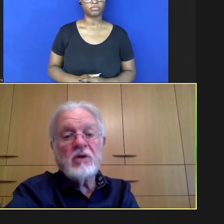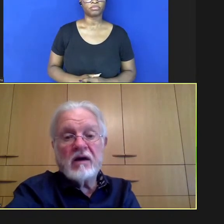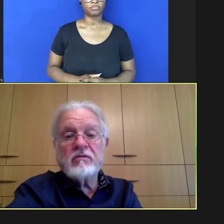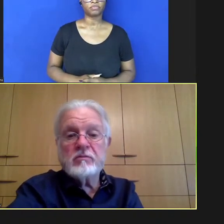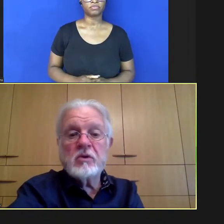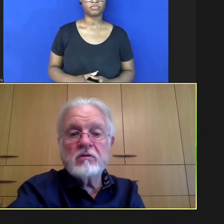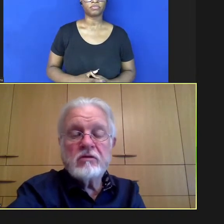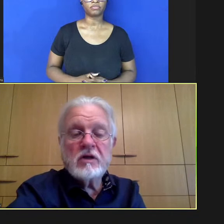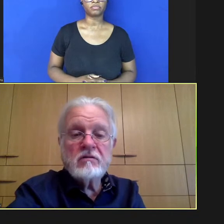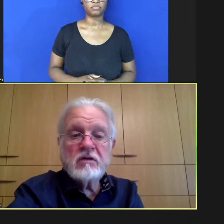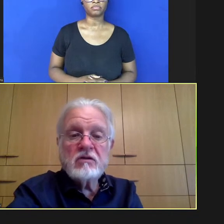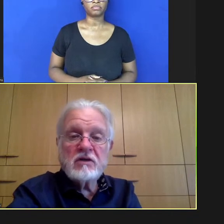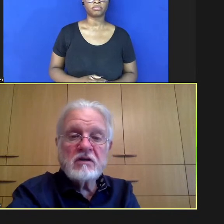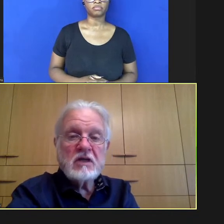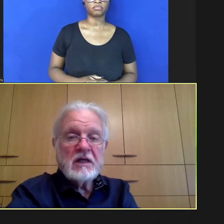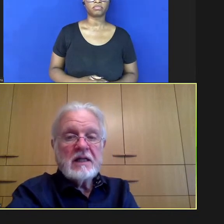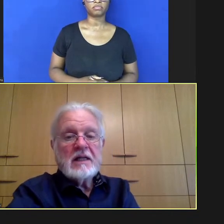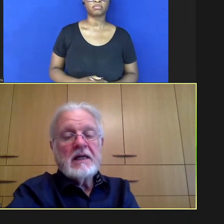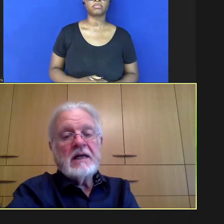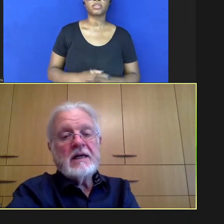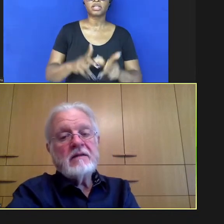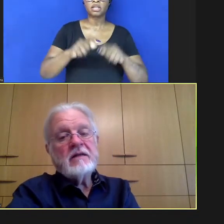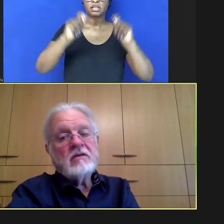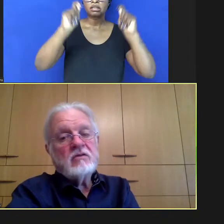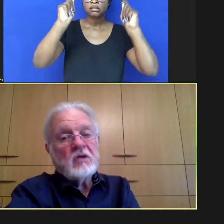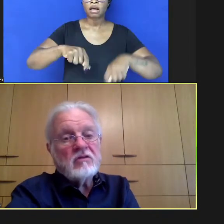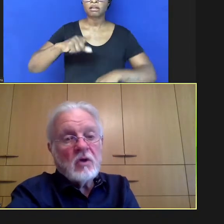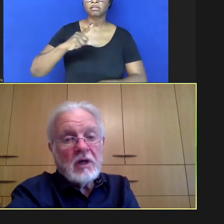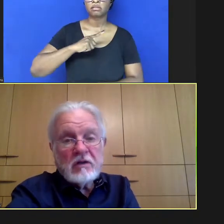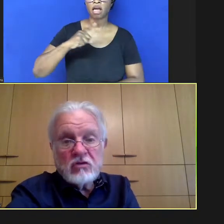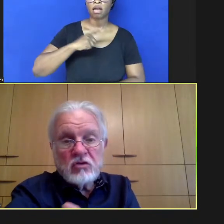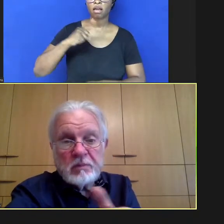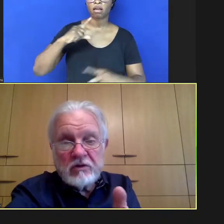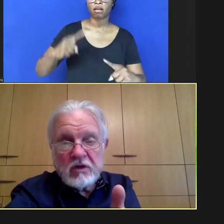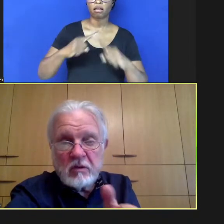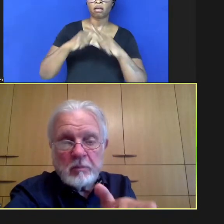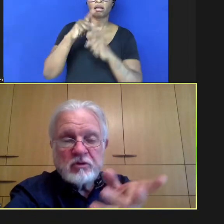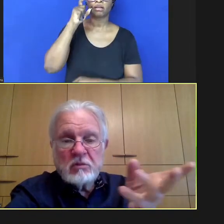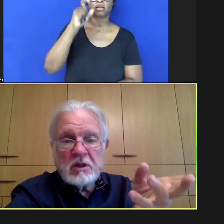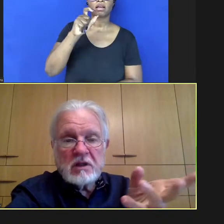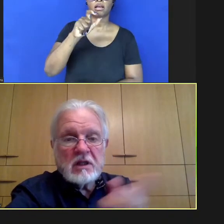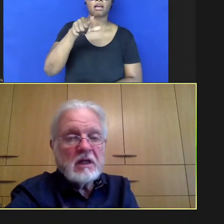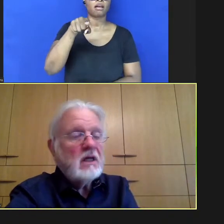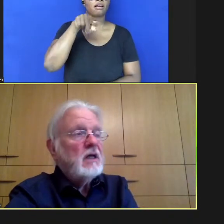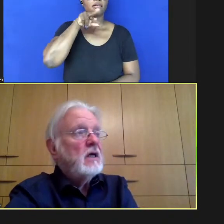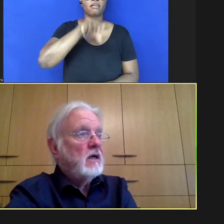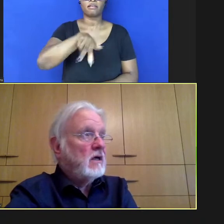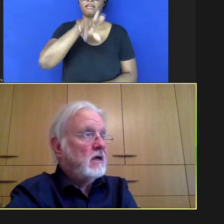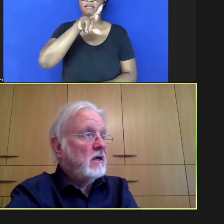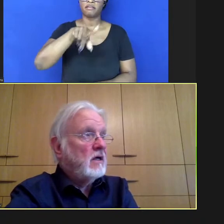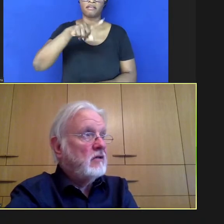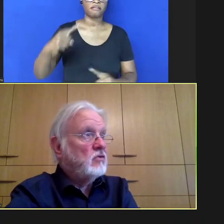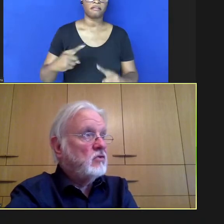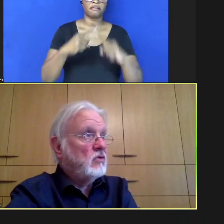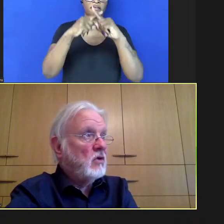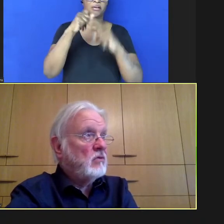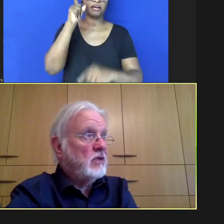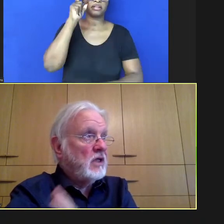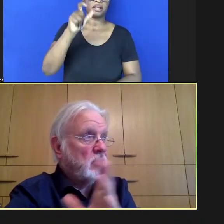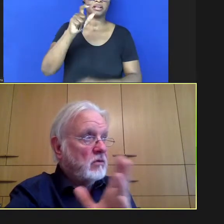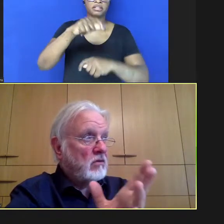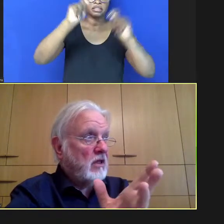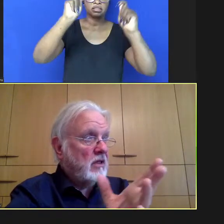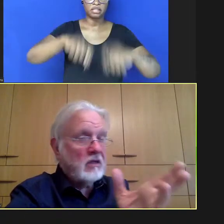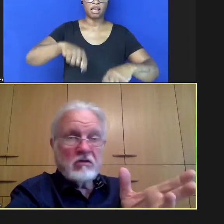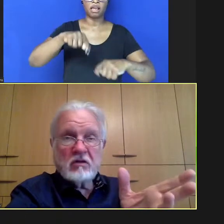a possibilidade de haver um conflito de interesse não significa que você tenha um conflito de interesses é só uma possibilidade é